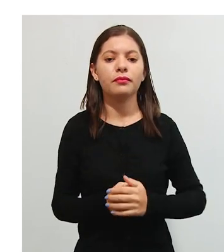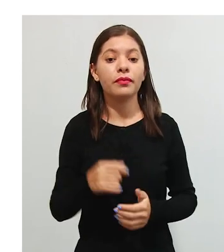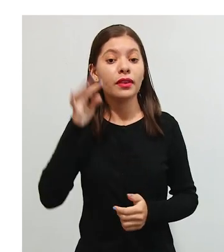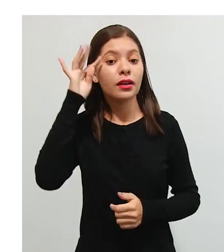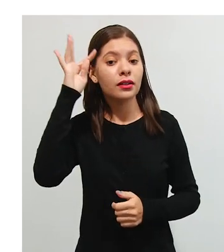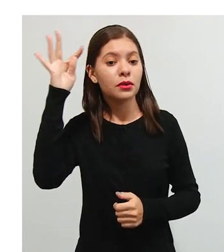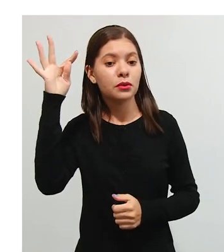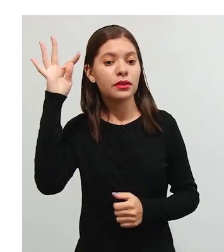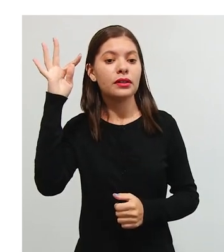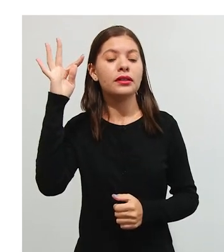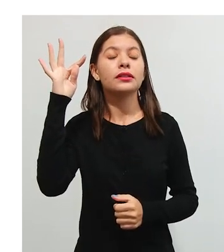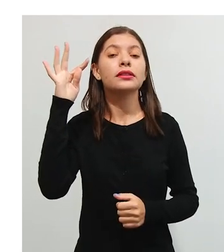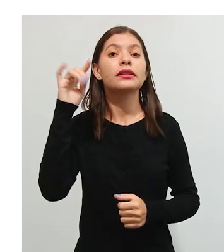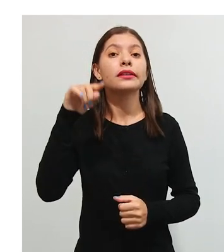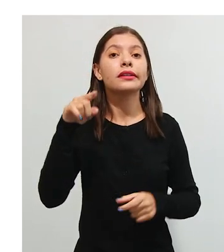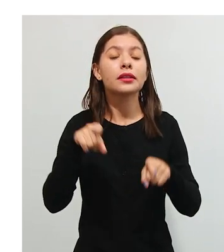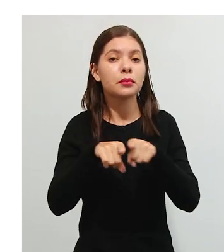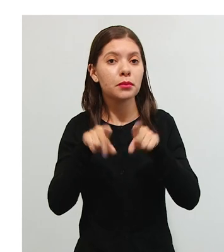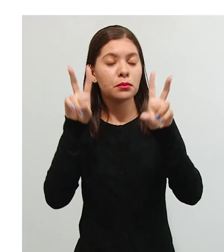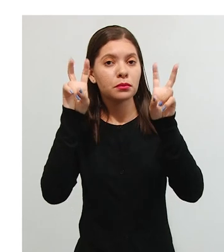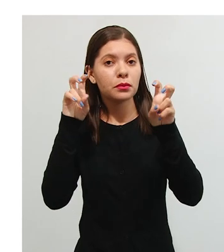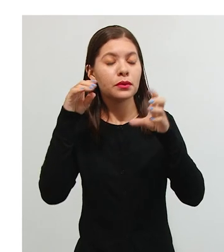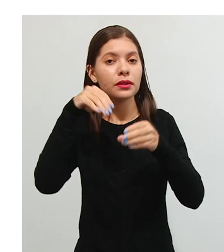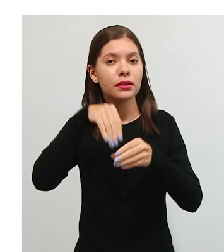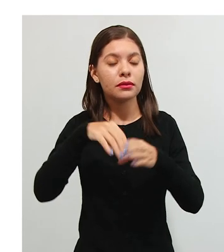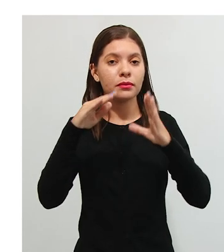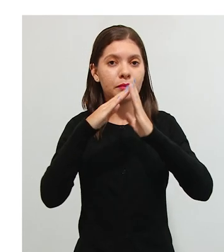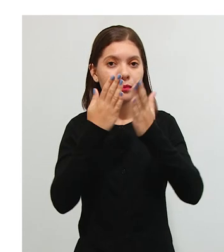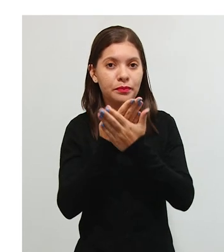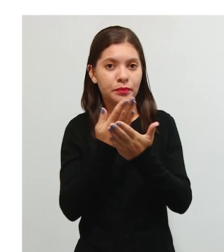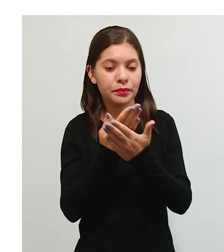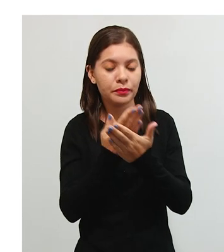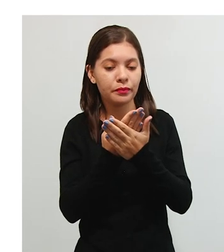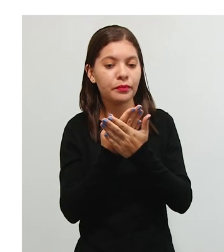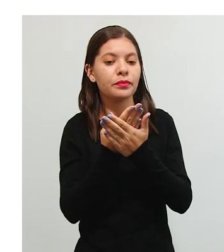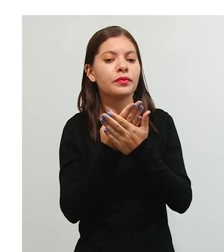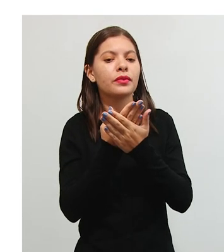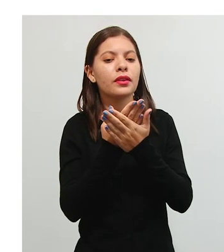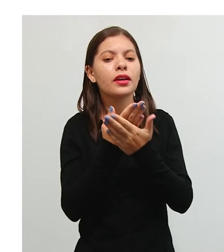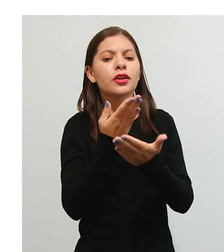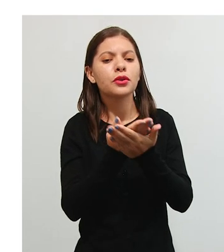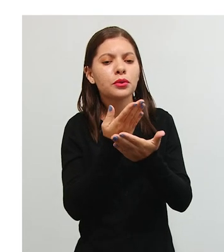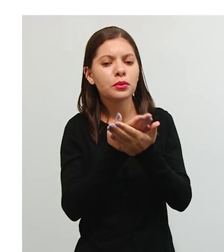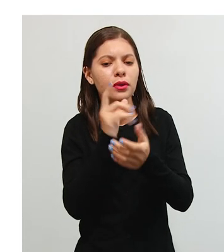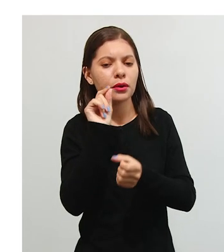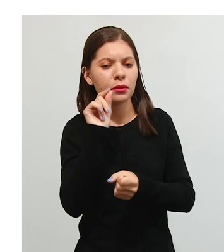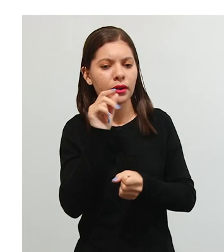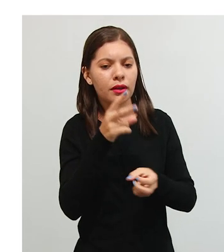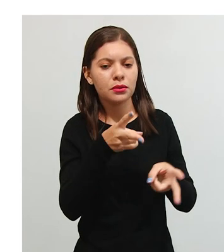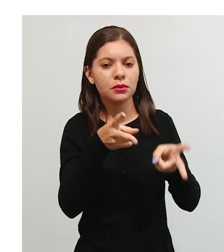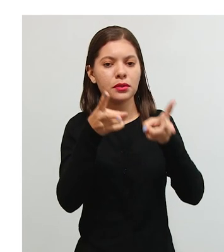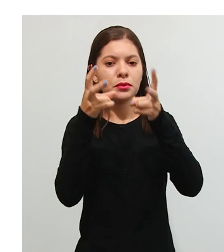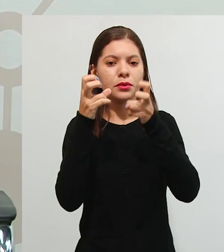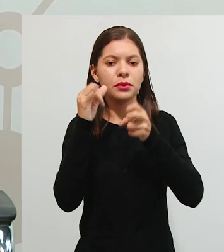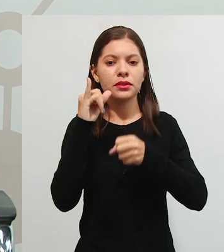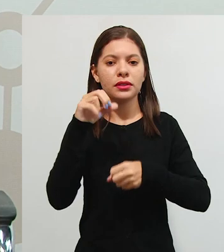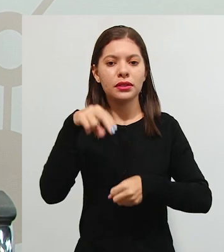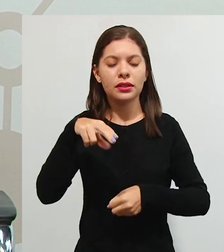correntes teóricas e repercussões na escola. Nós iremos, então, abordar as concepções inatistas,